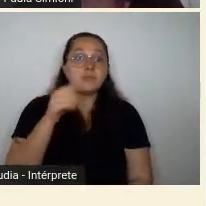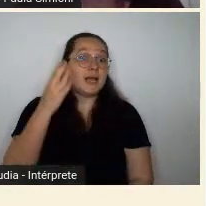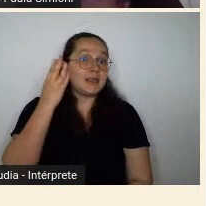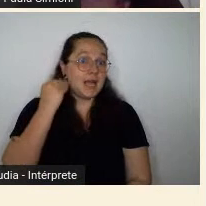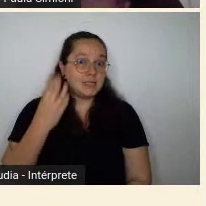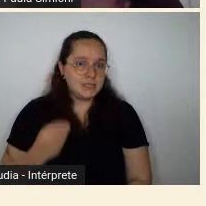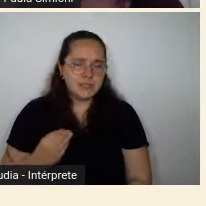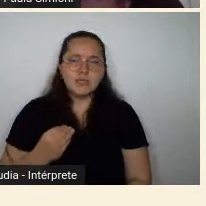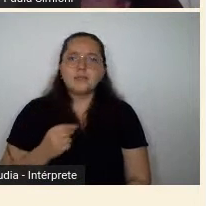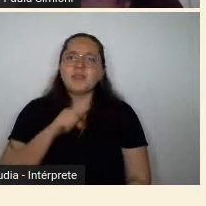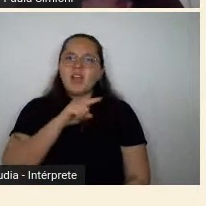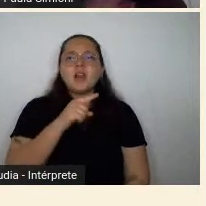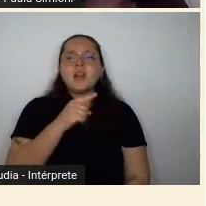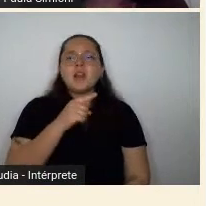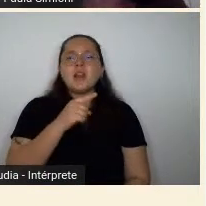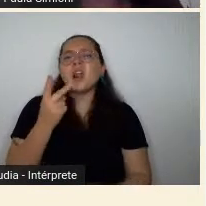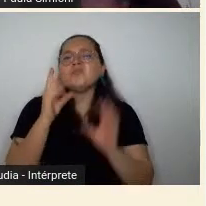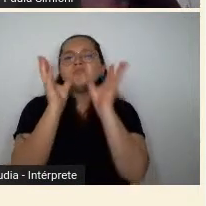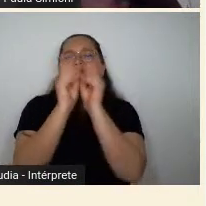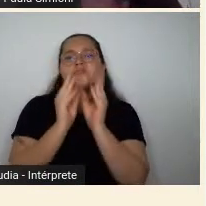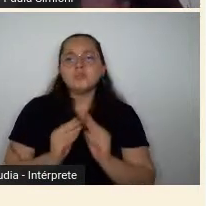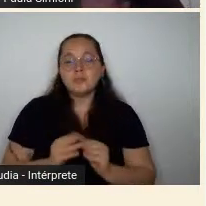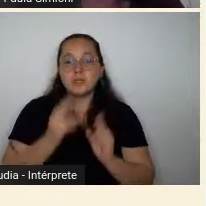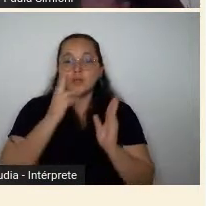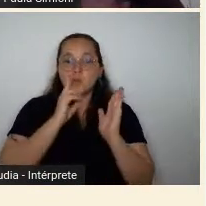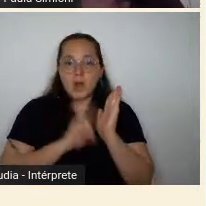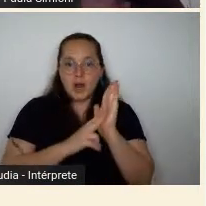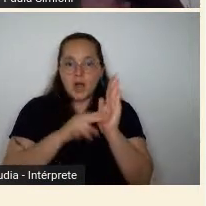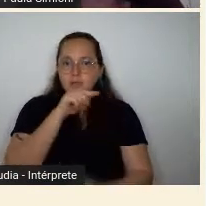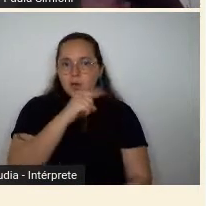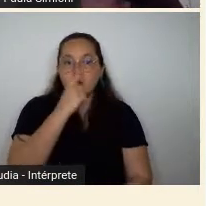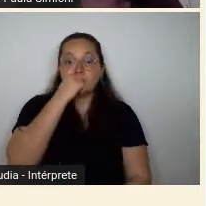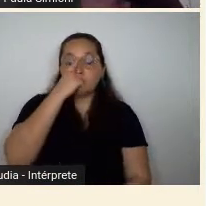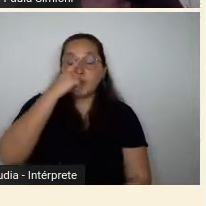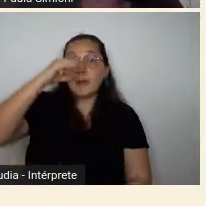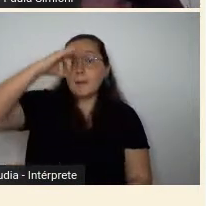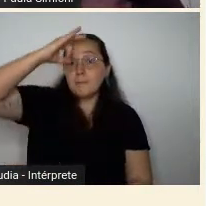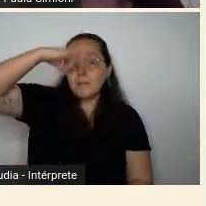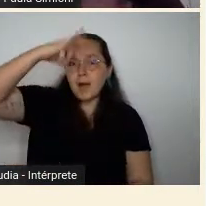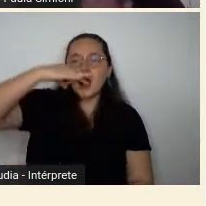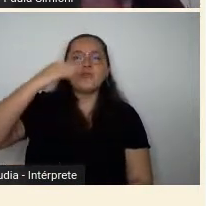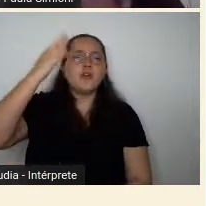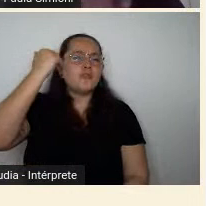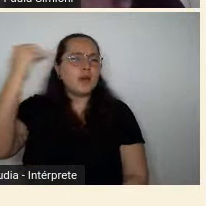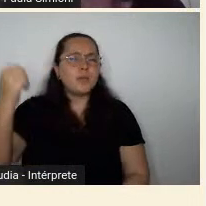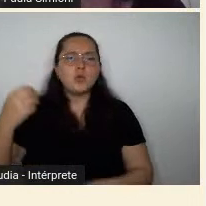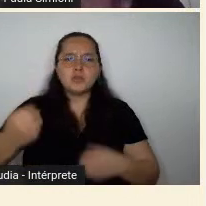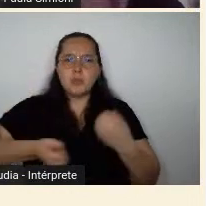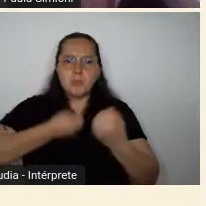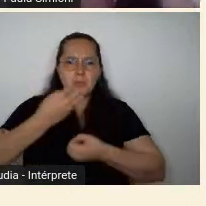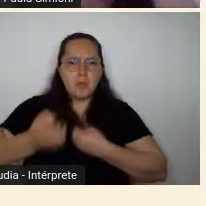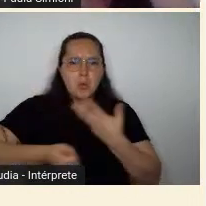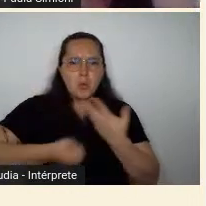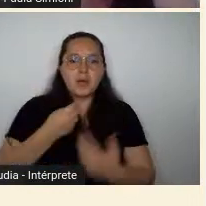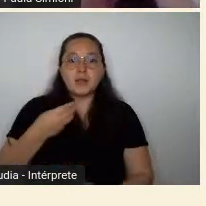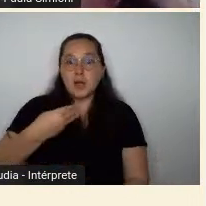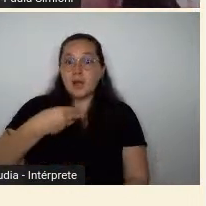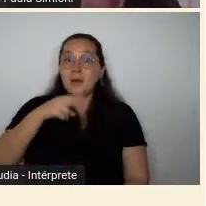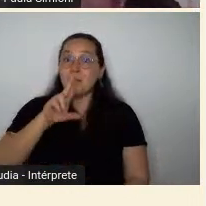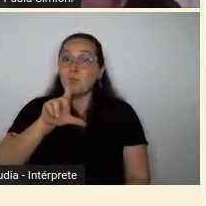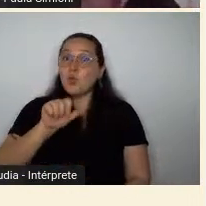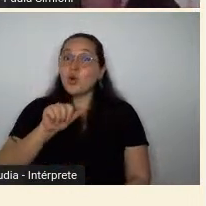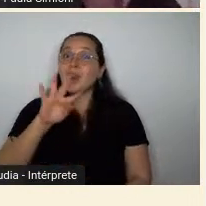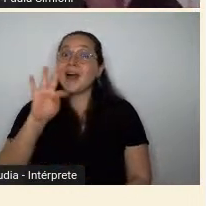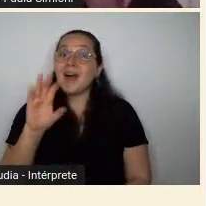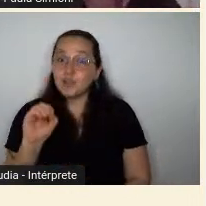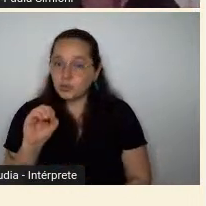passagem numa carta, e é isso que vocês estão vendo. Mário de Andrade, famoso poeta e musicólogo mulato, vejam só, que